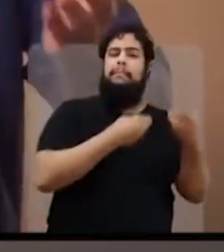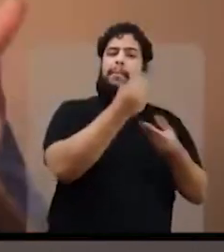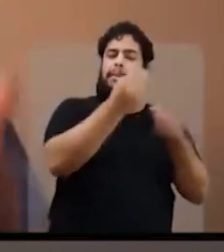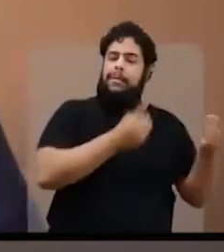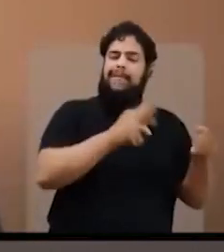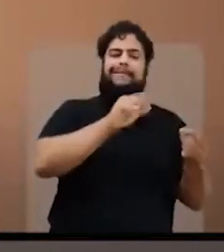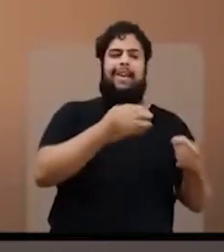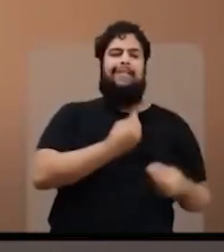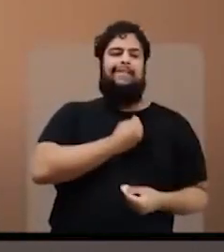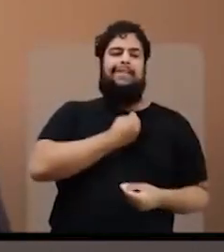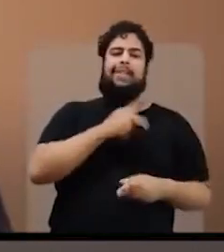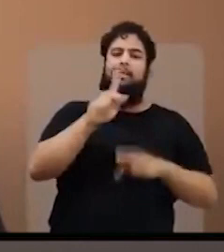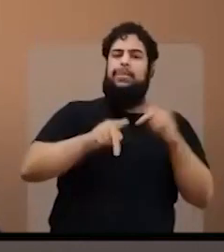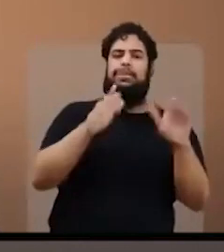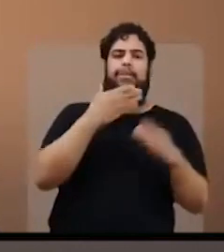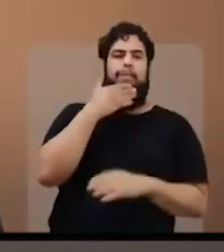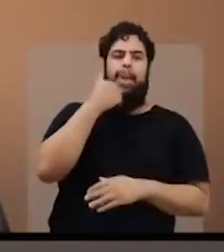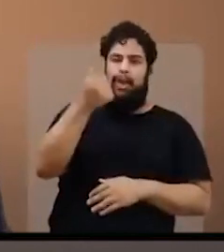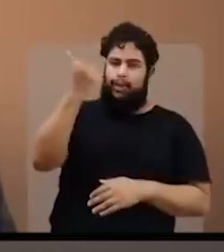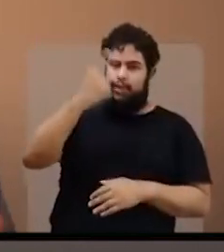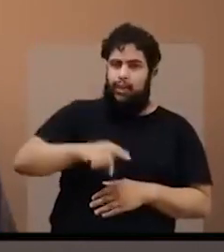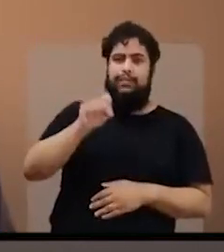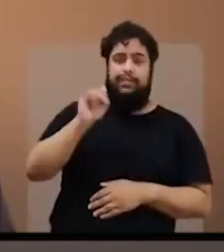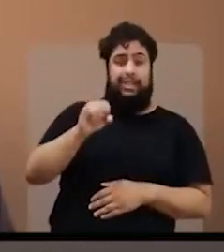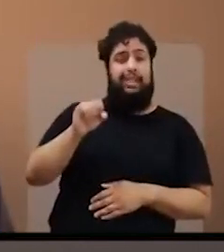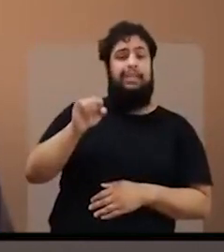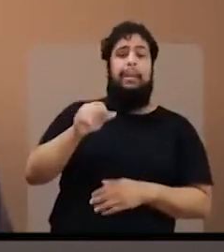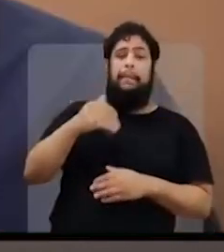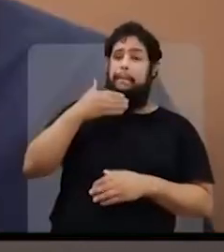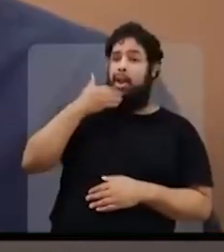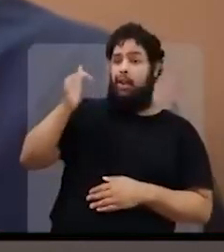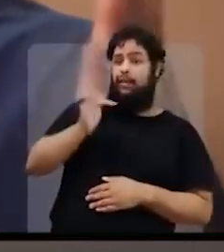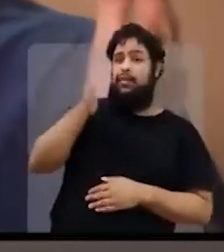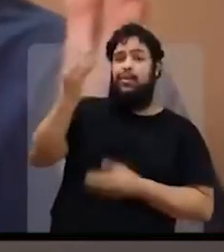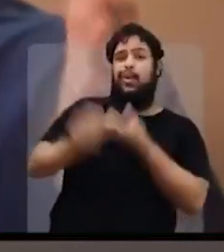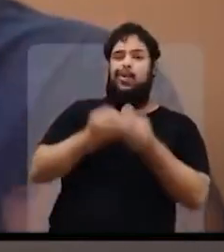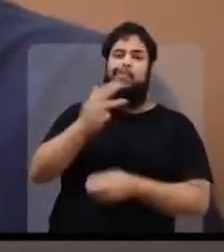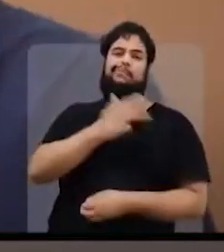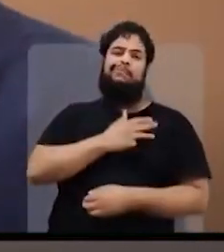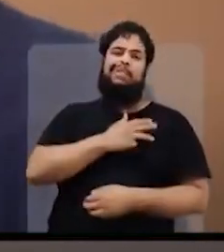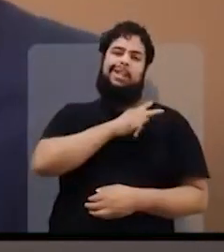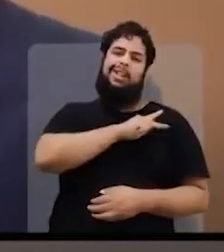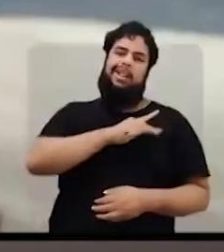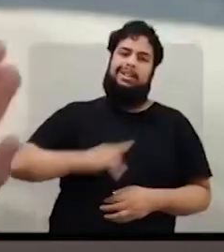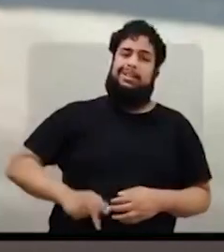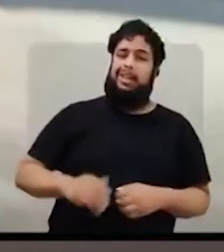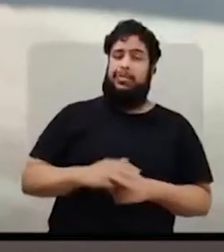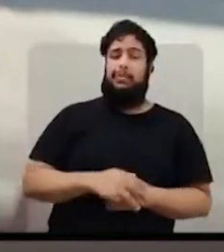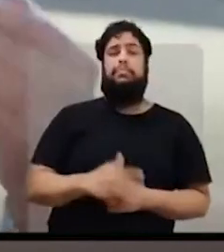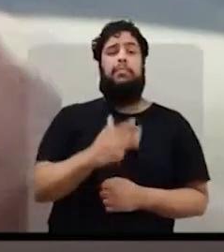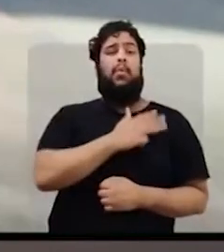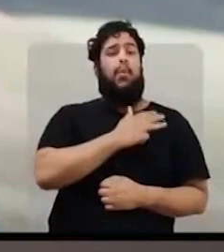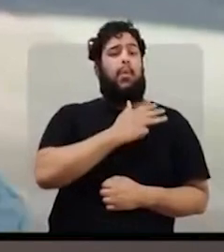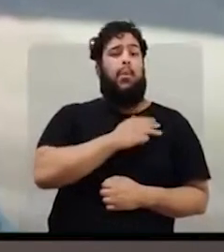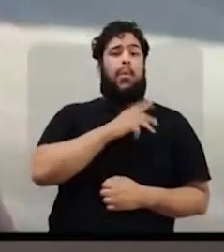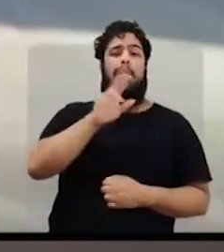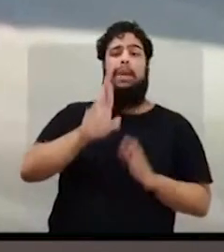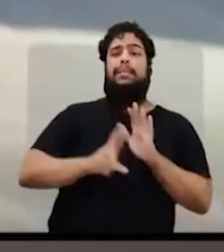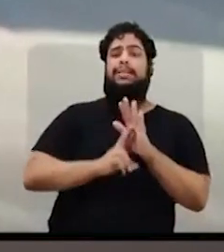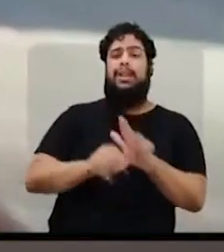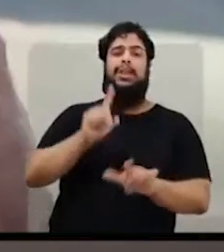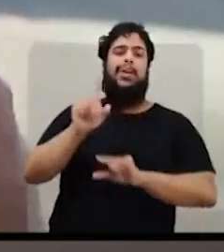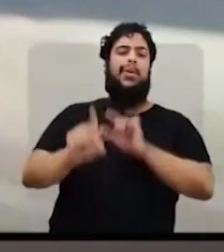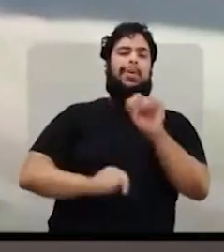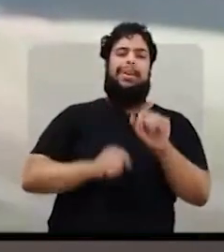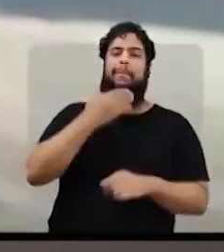vai melhorar de novo. Não tem dúvidas, o melhor futuro pra gente é com Lula presidente. Lula representa o